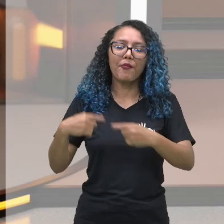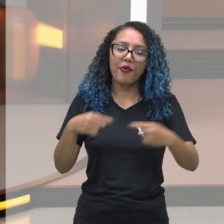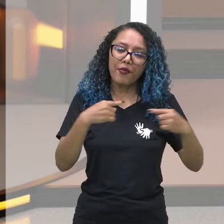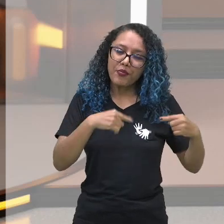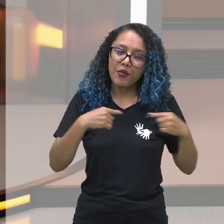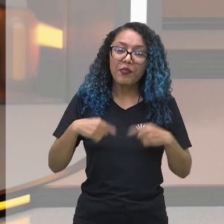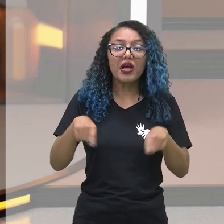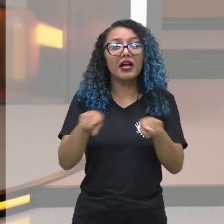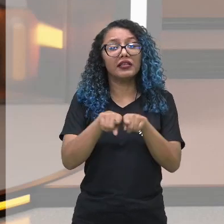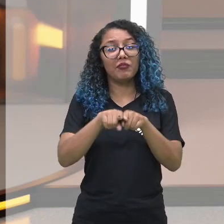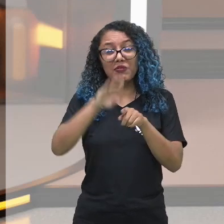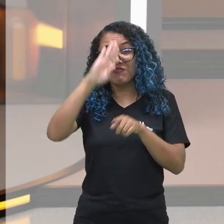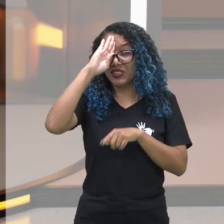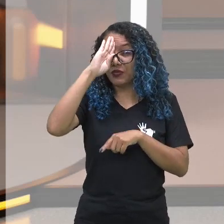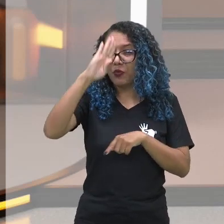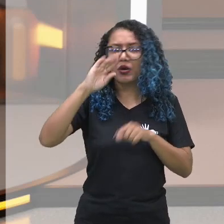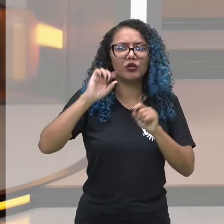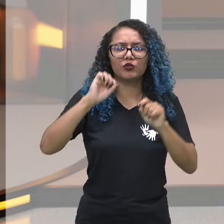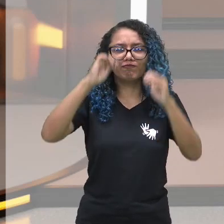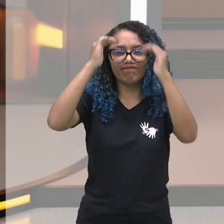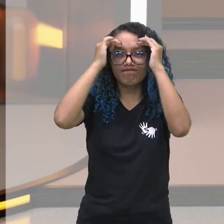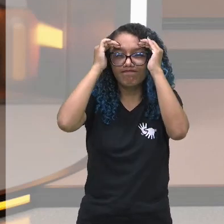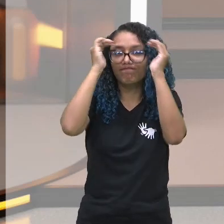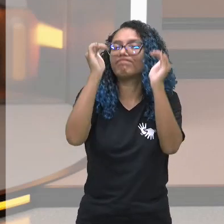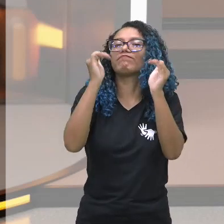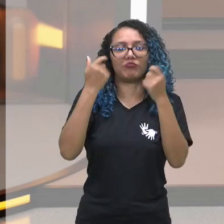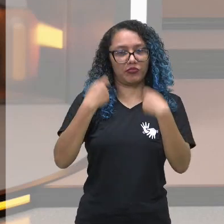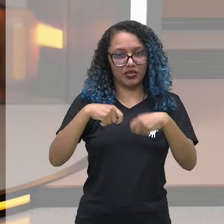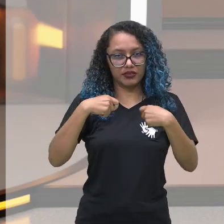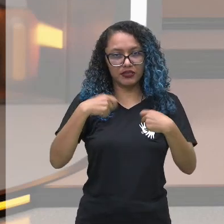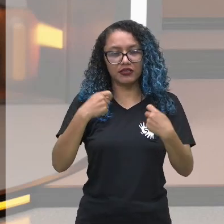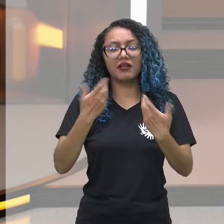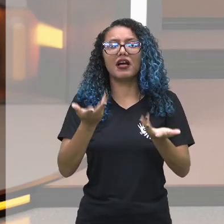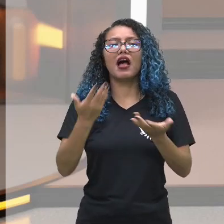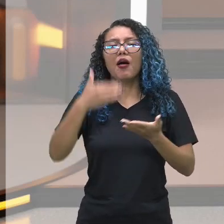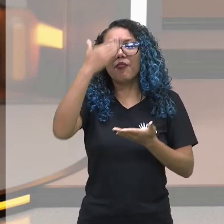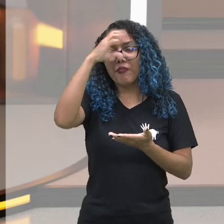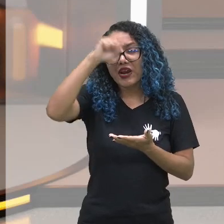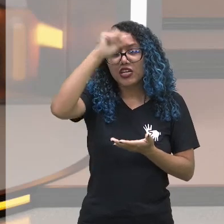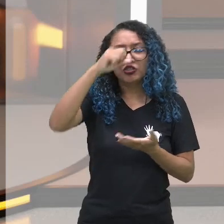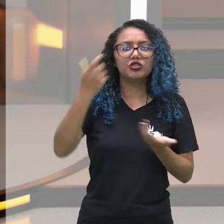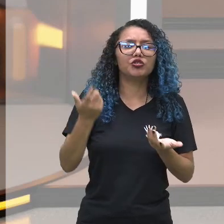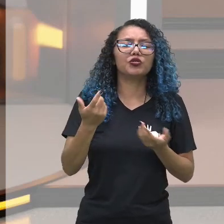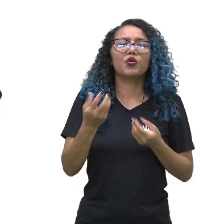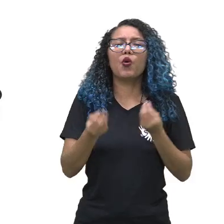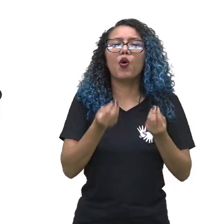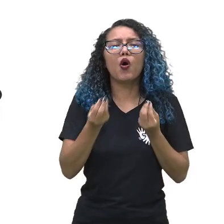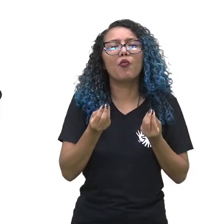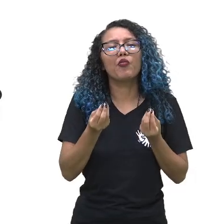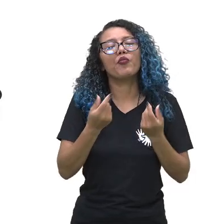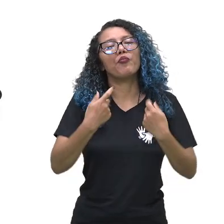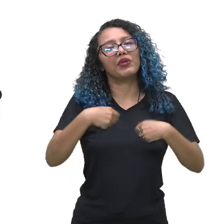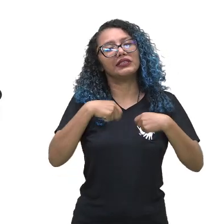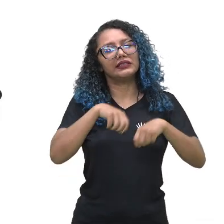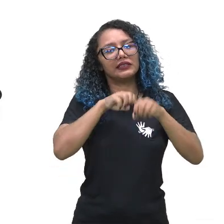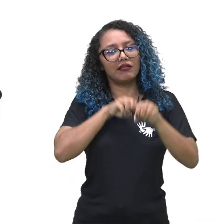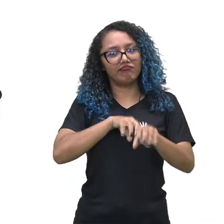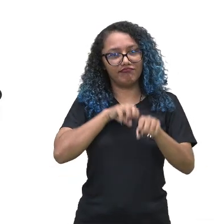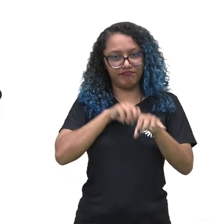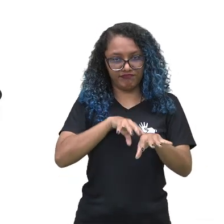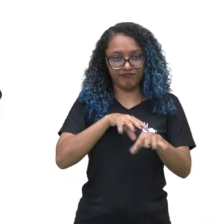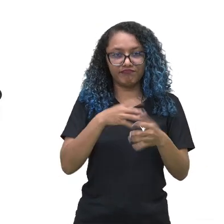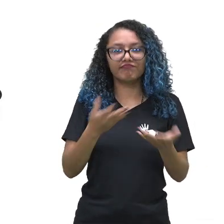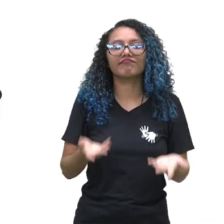tudo, ter respeito. Isso nós aprendemos o quê? Na educação. A educação é um espaço